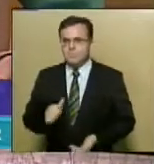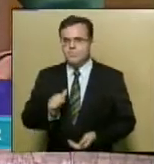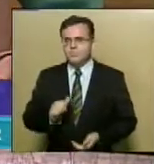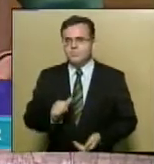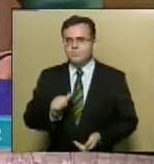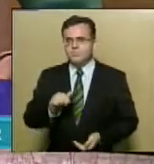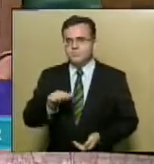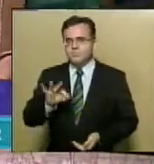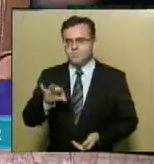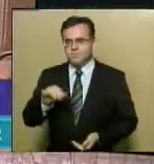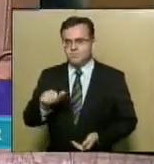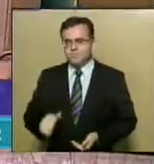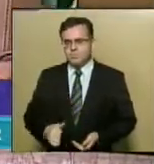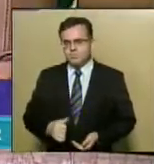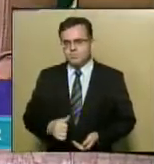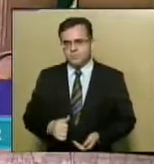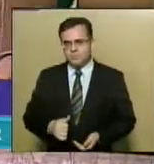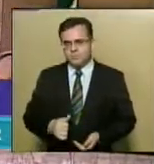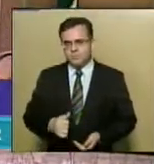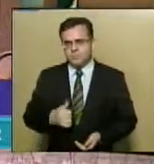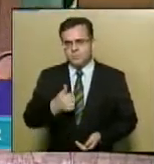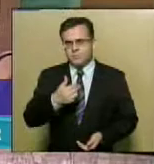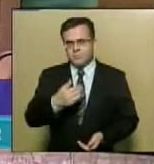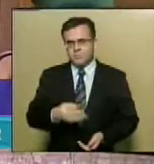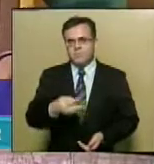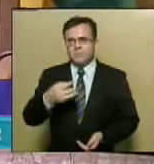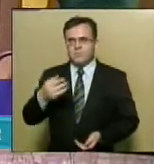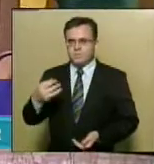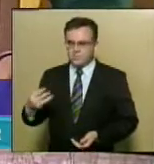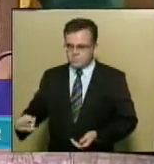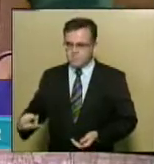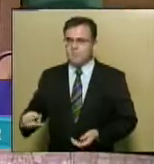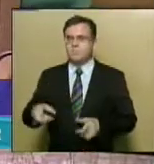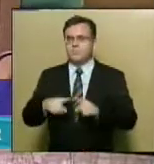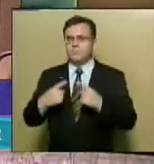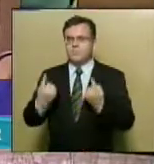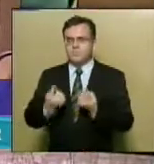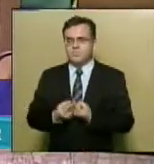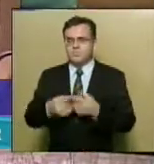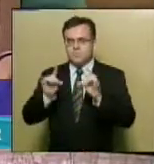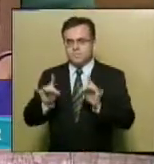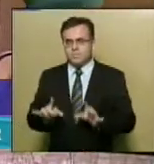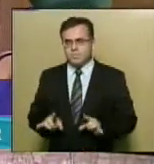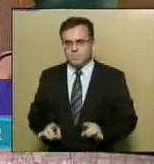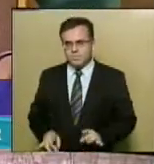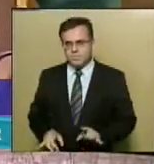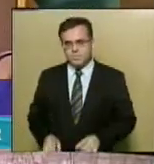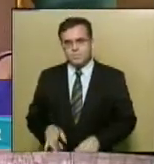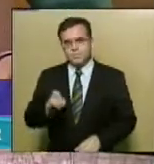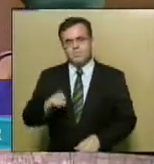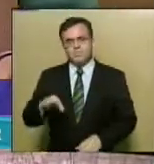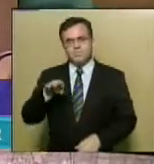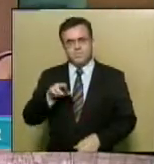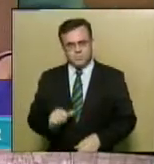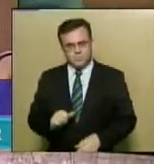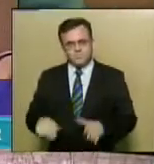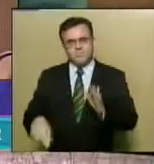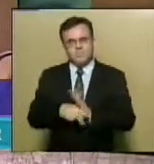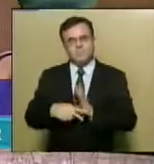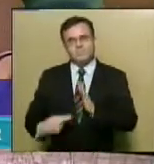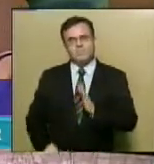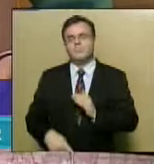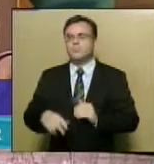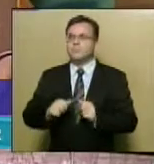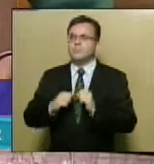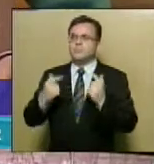33ª Sessão Especial, considerada extraordinária, da Assembleia Legislativa do